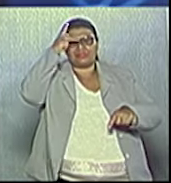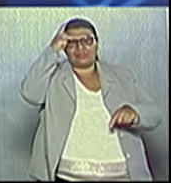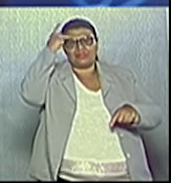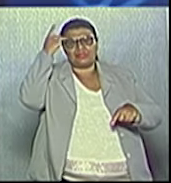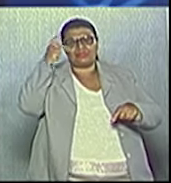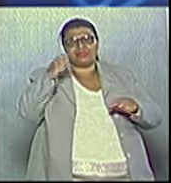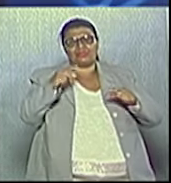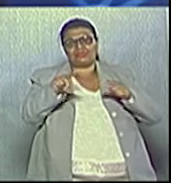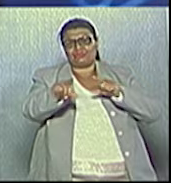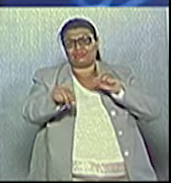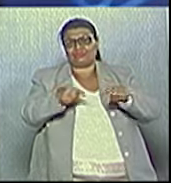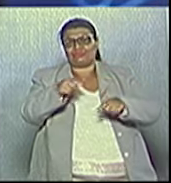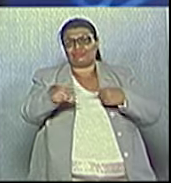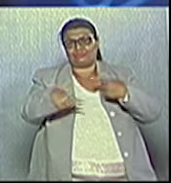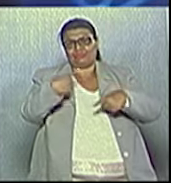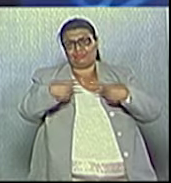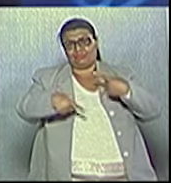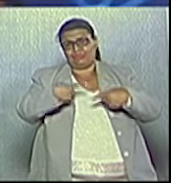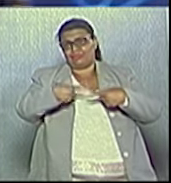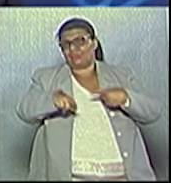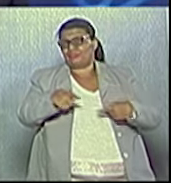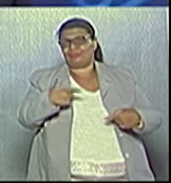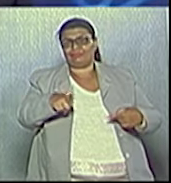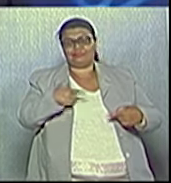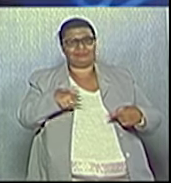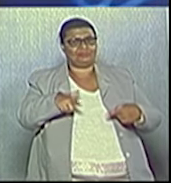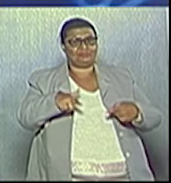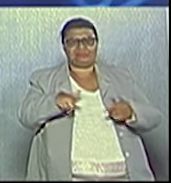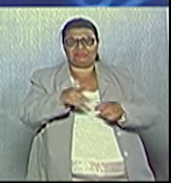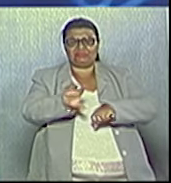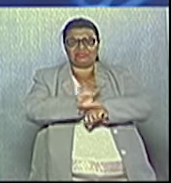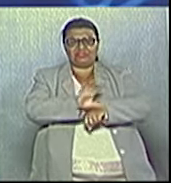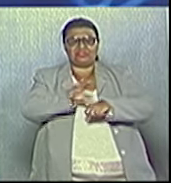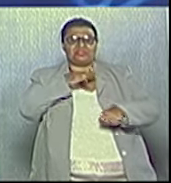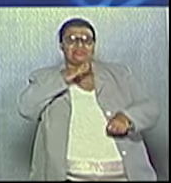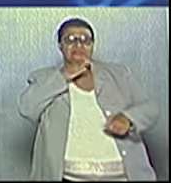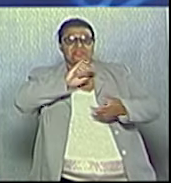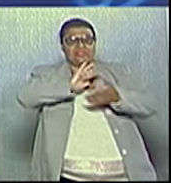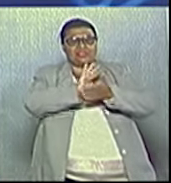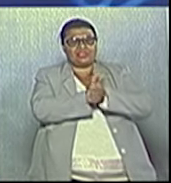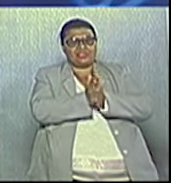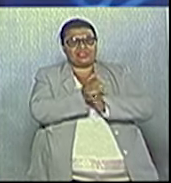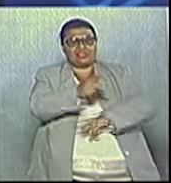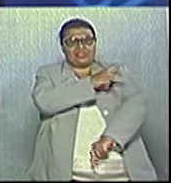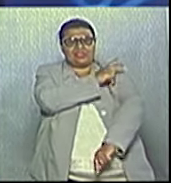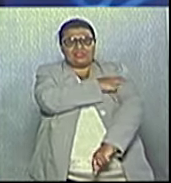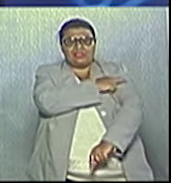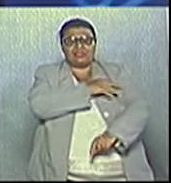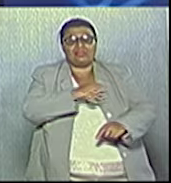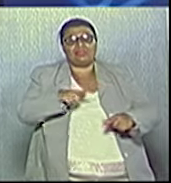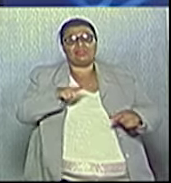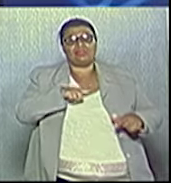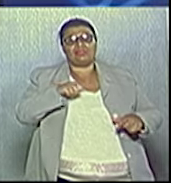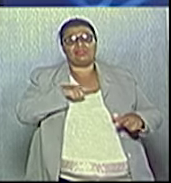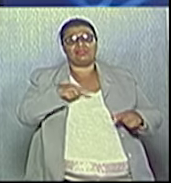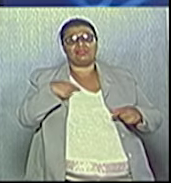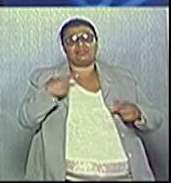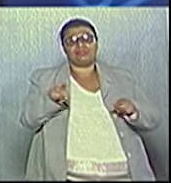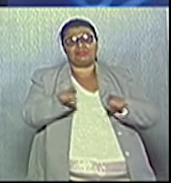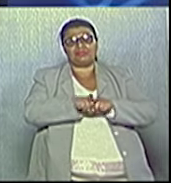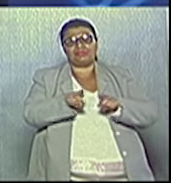apadrinhamentos políticos e não tem qualificação para ser chefe. E nós temos sim que na área de educação,